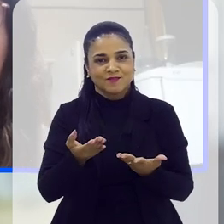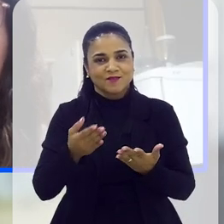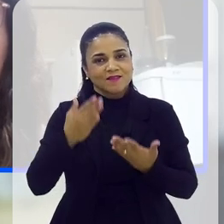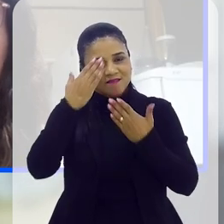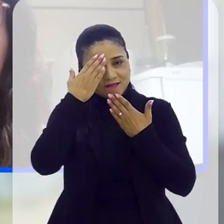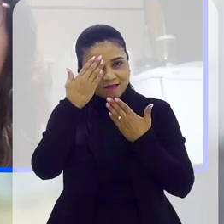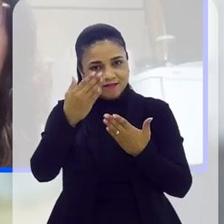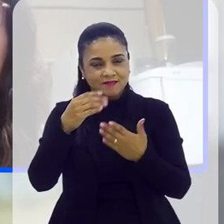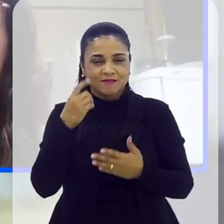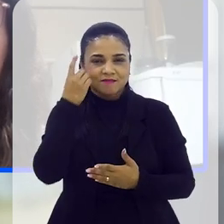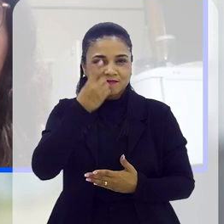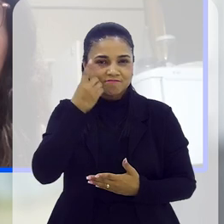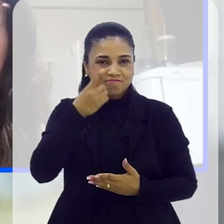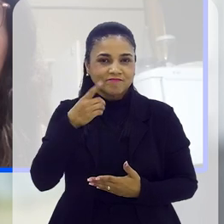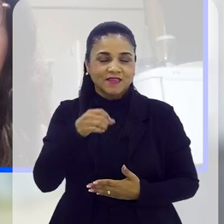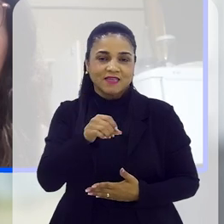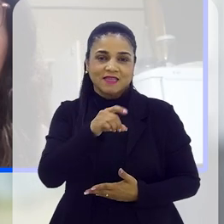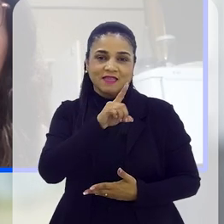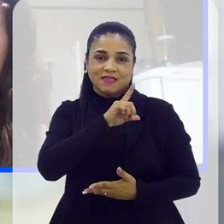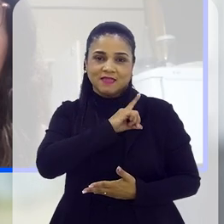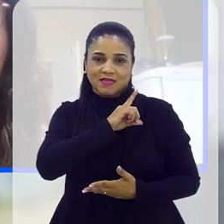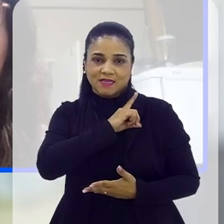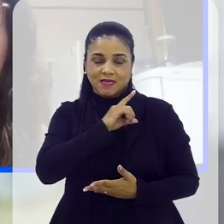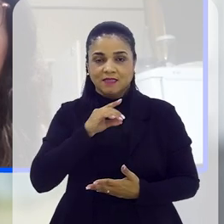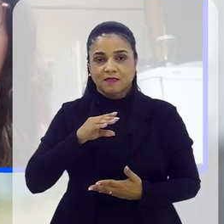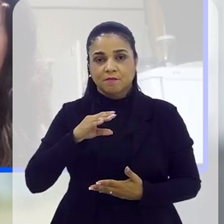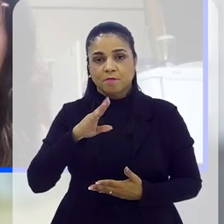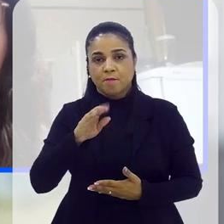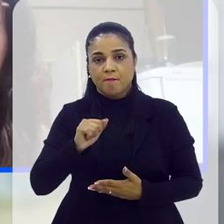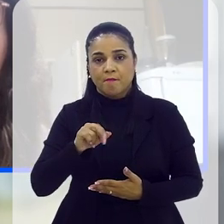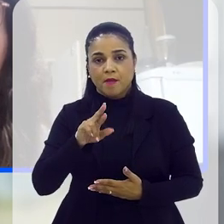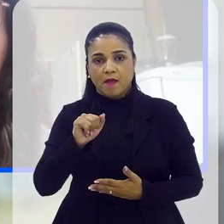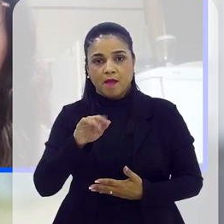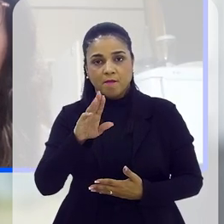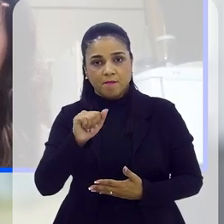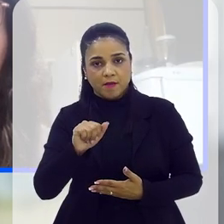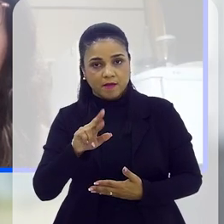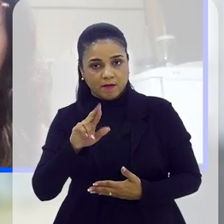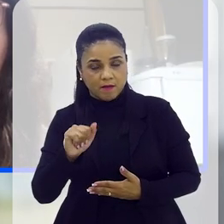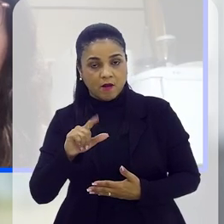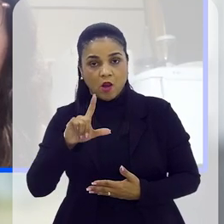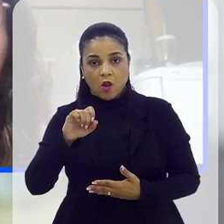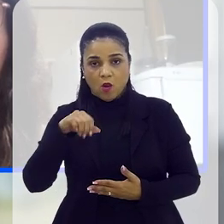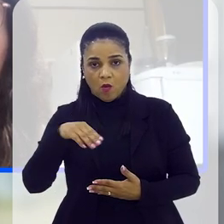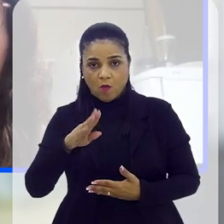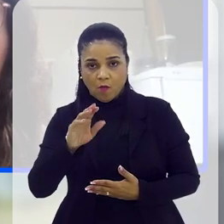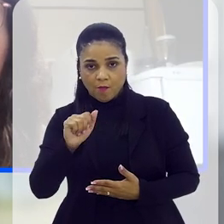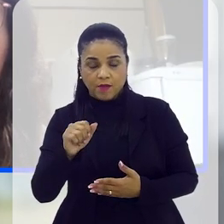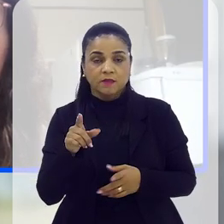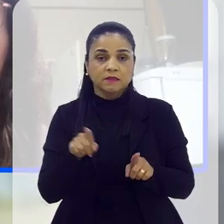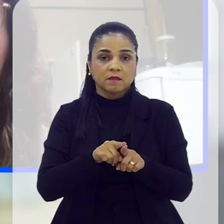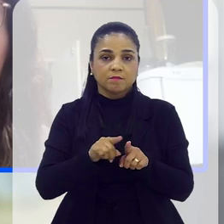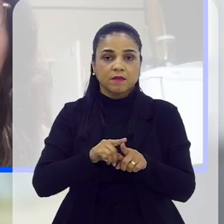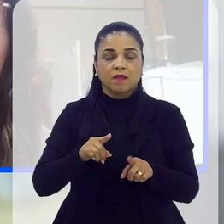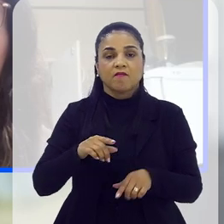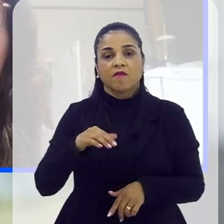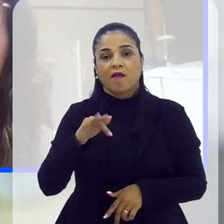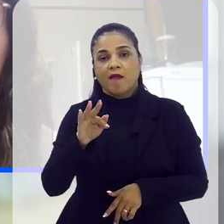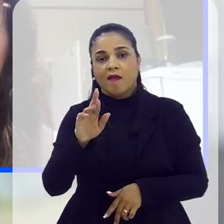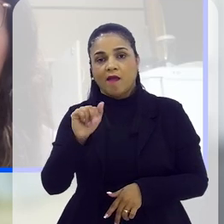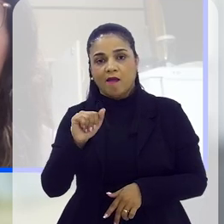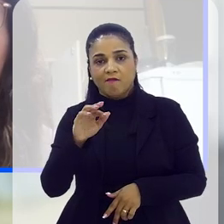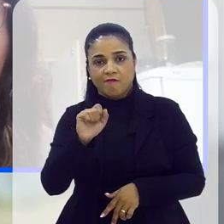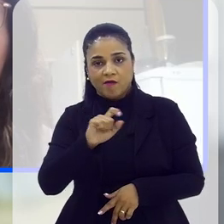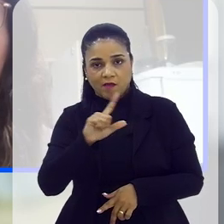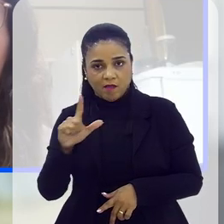contar com a participação da delegada Bárbara Lomba, do Rafael Vanderlei, autor desse aplicativo